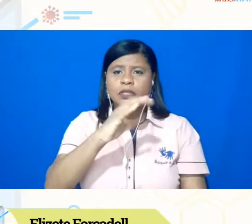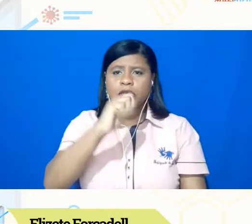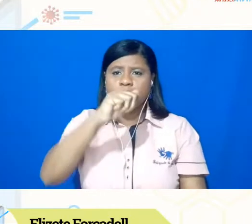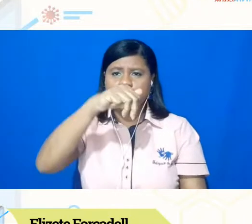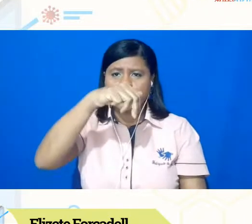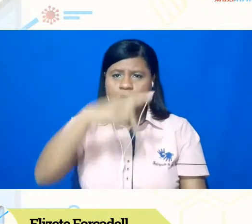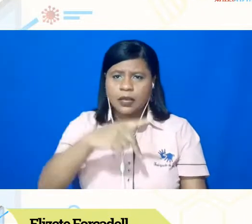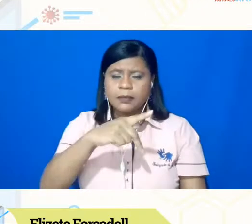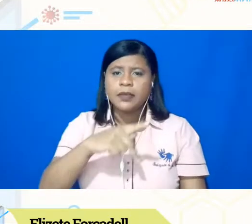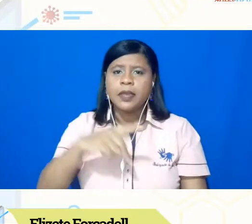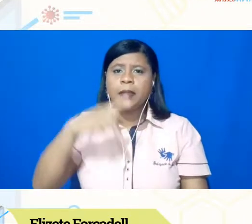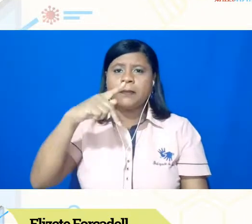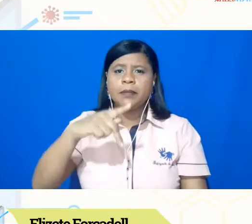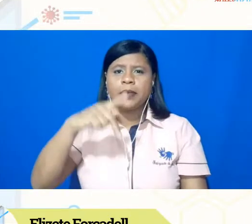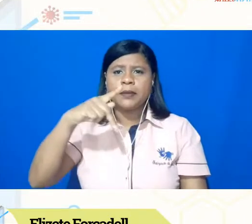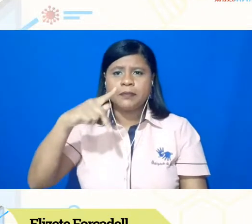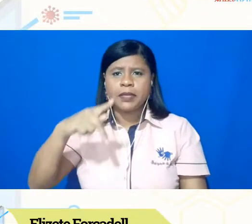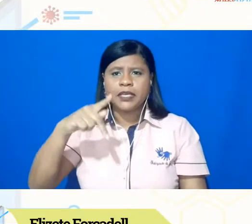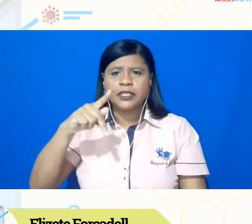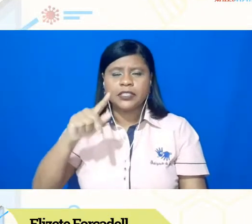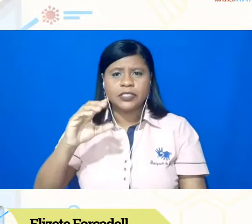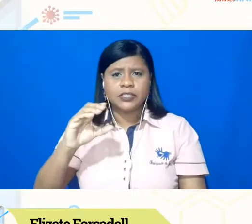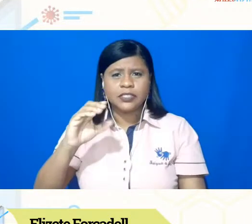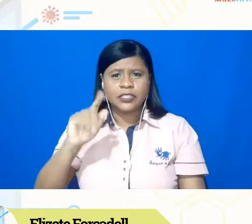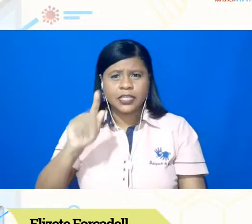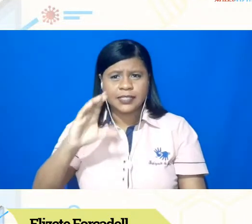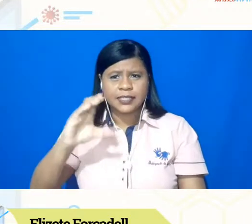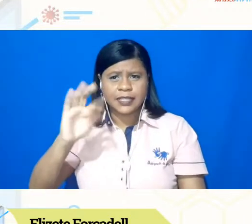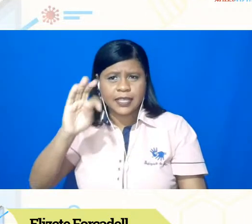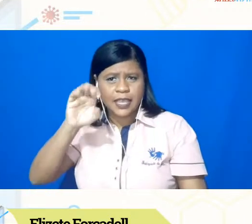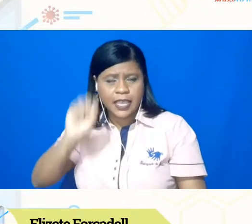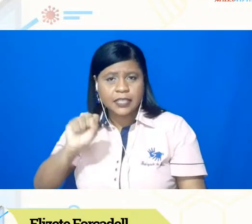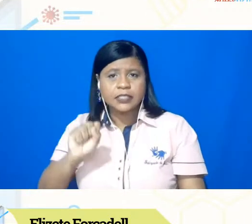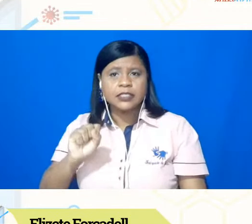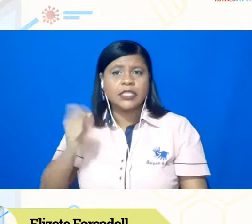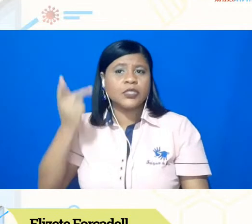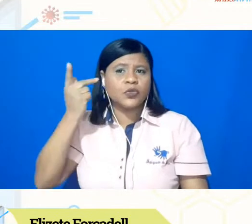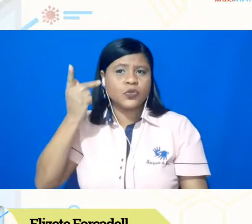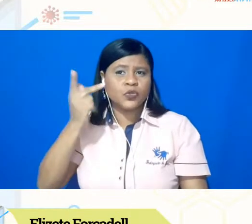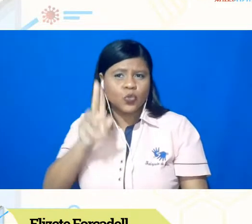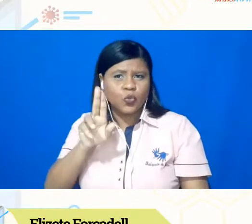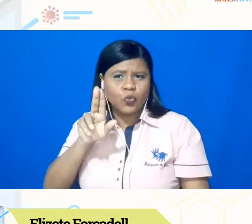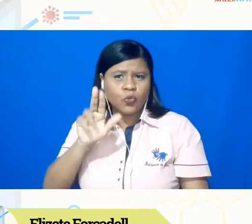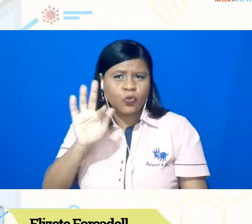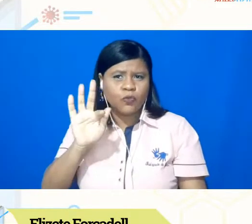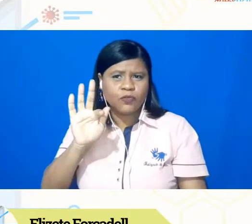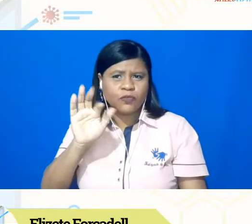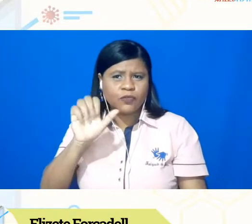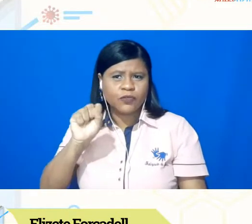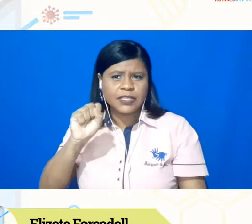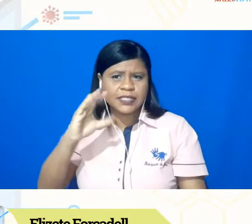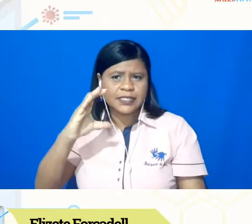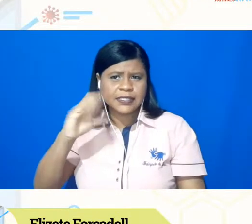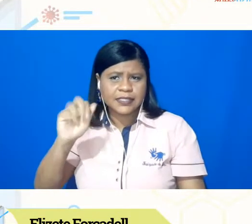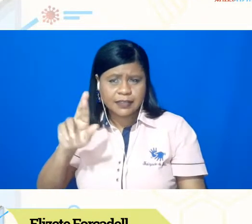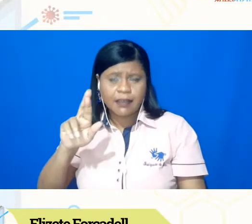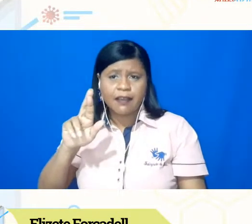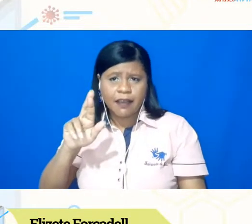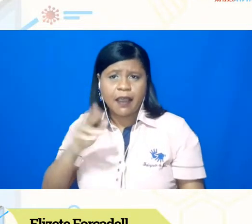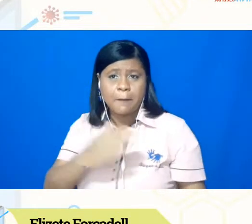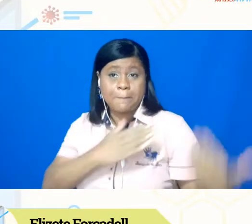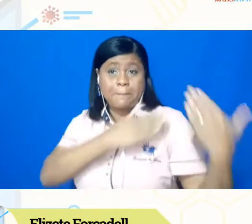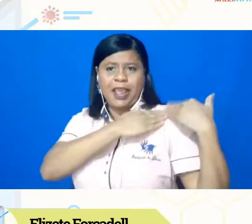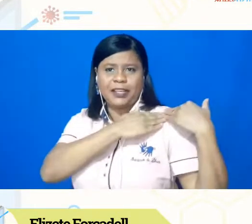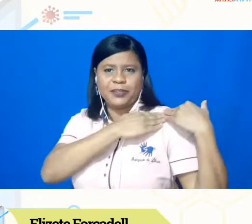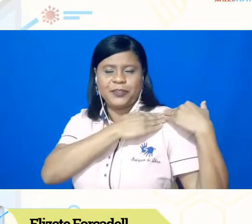o PPGCTS, da UFSCar, né, da Universidade Federal de São Carlos, são, na verdade, nossos padrinhos e madrinhas, né, são os programas mais